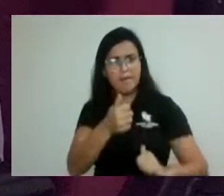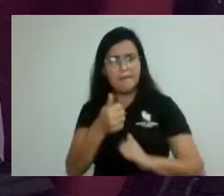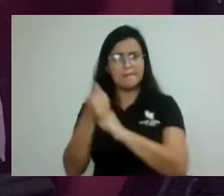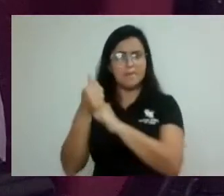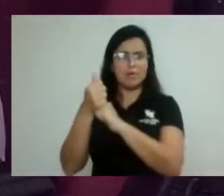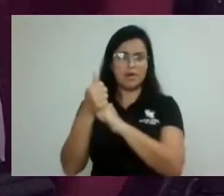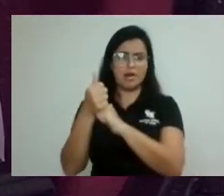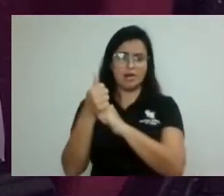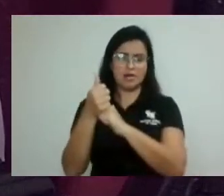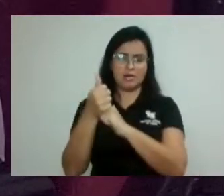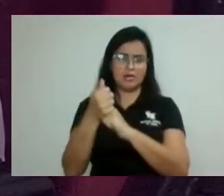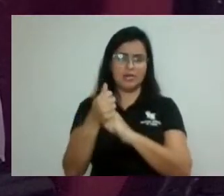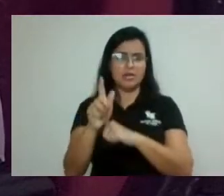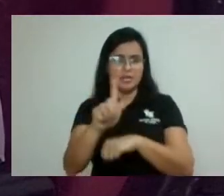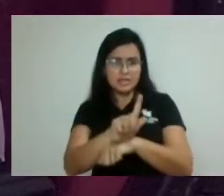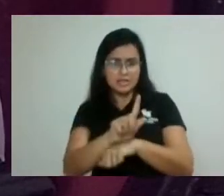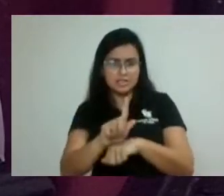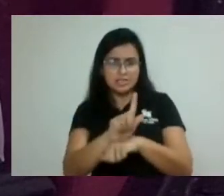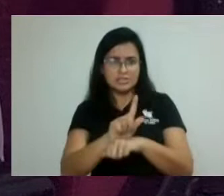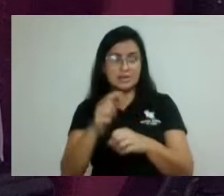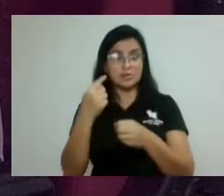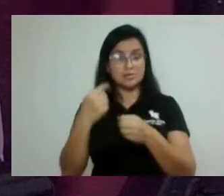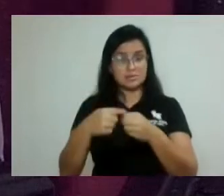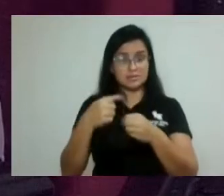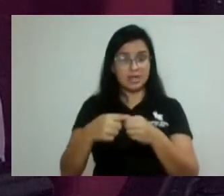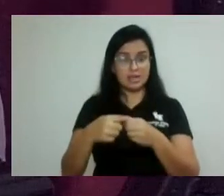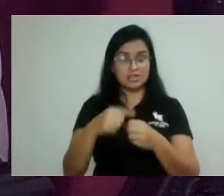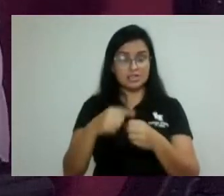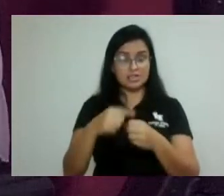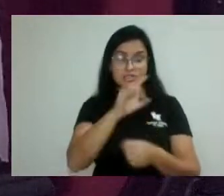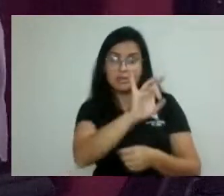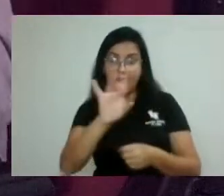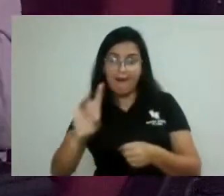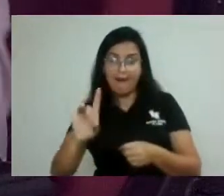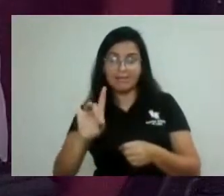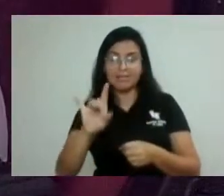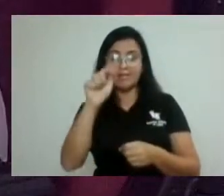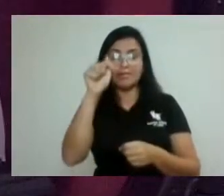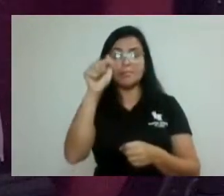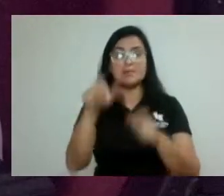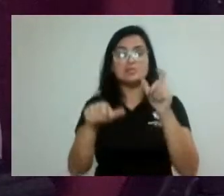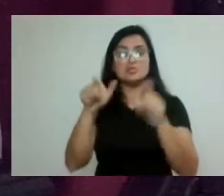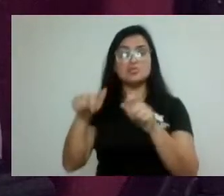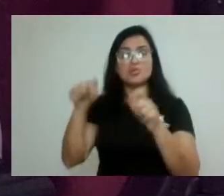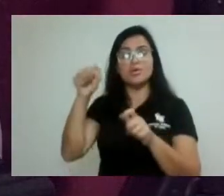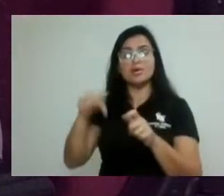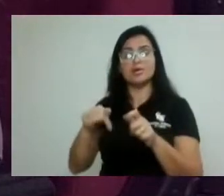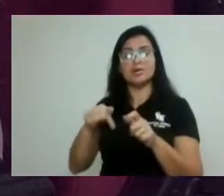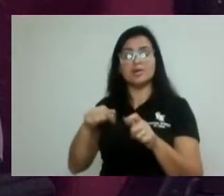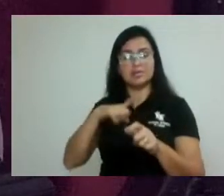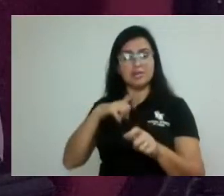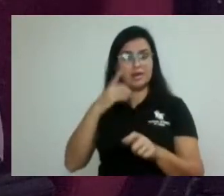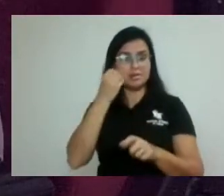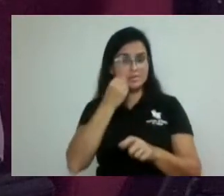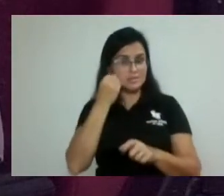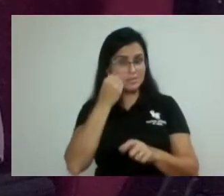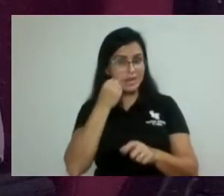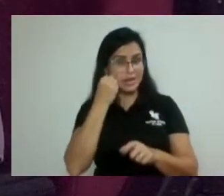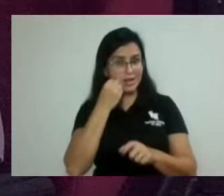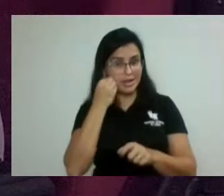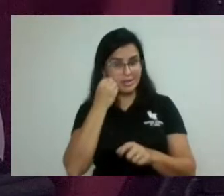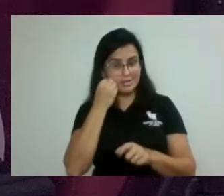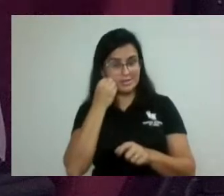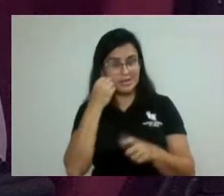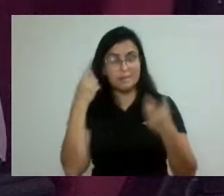conhecimento, é o somatório de todas essas experiências que vai facilitar a gestão pública. Não adianta nós agirmos de